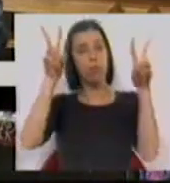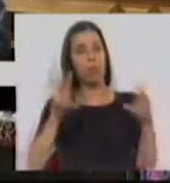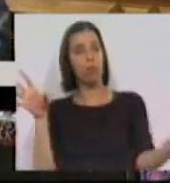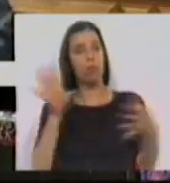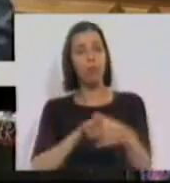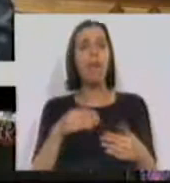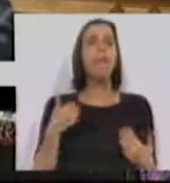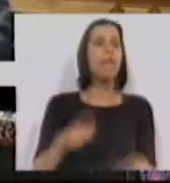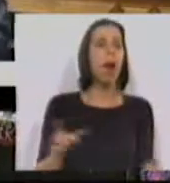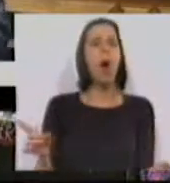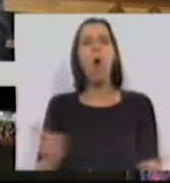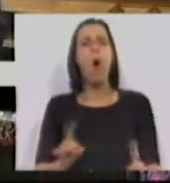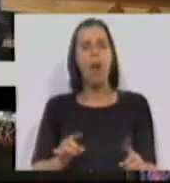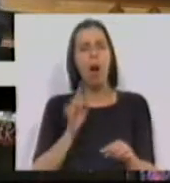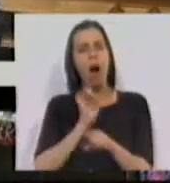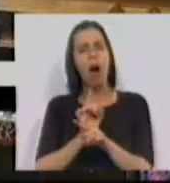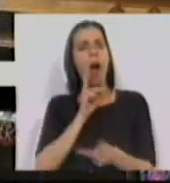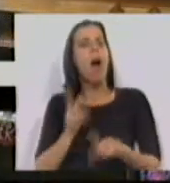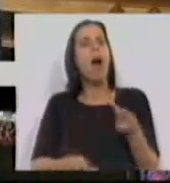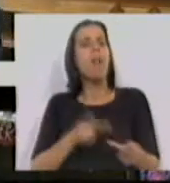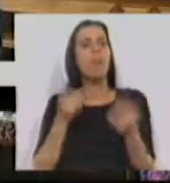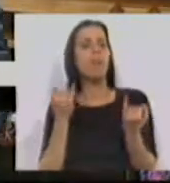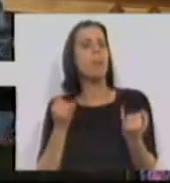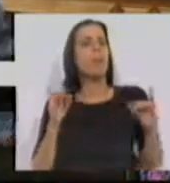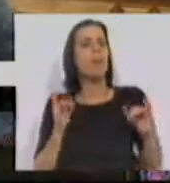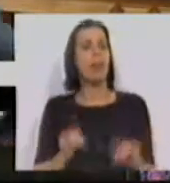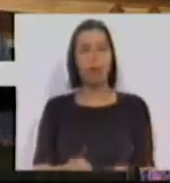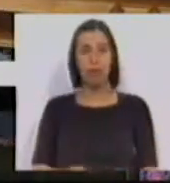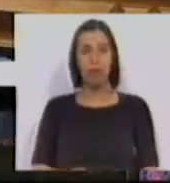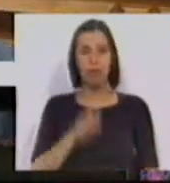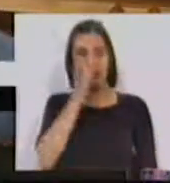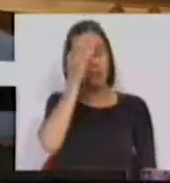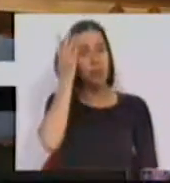matéria? Vai ou não haver esta avaliação independente? Obrigado.